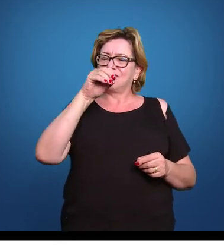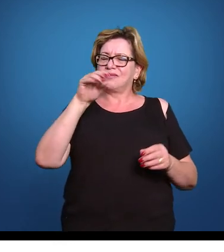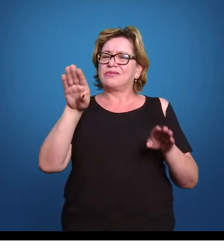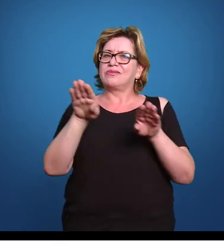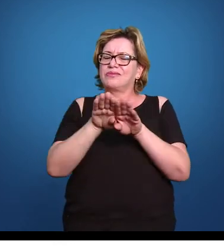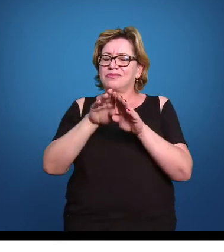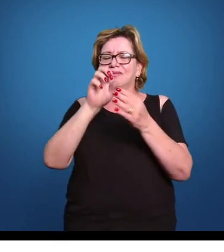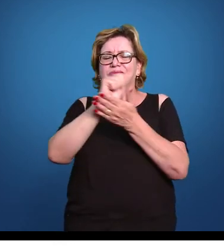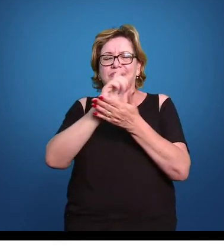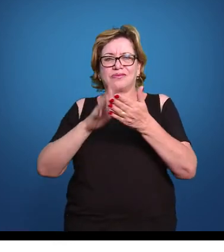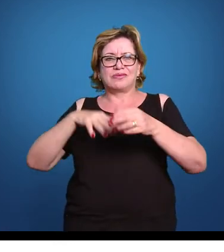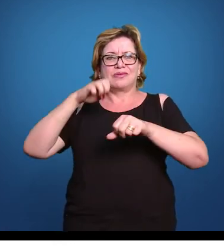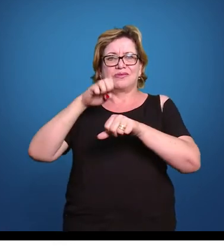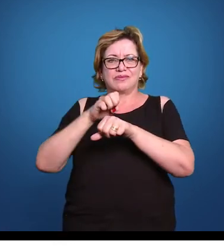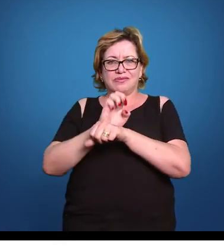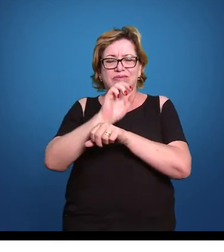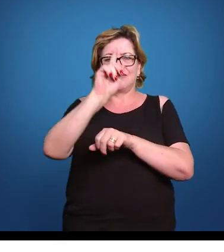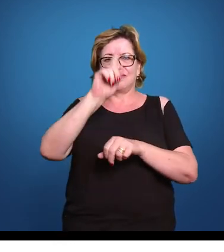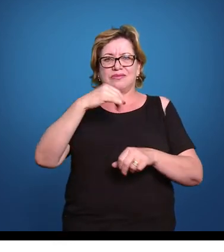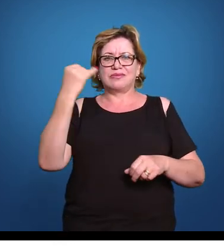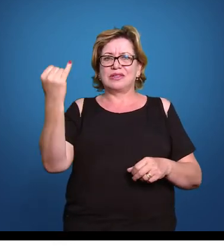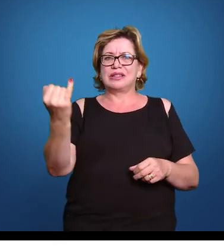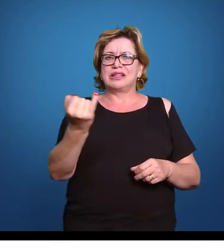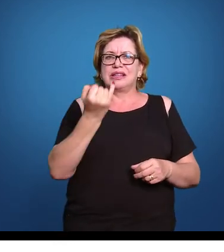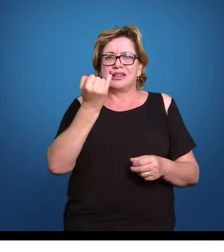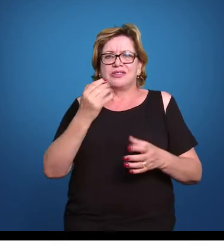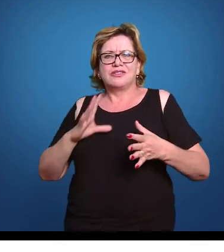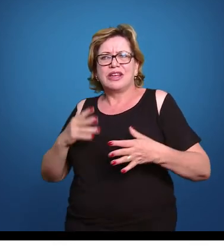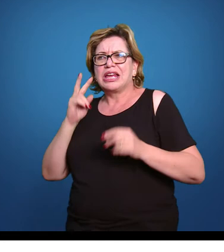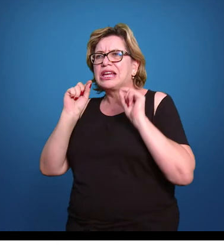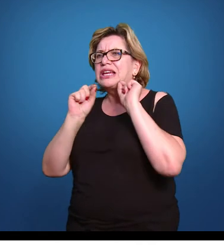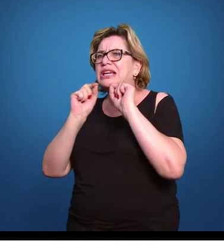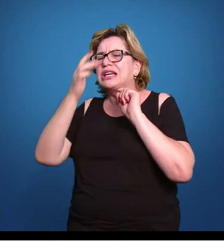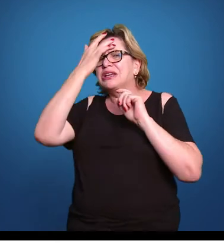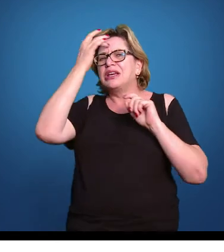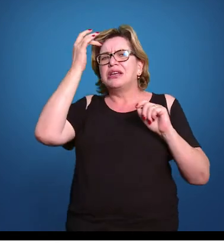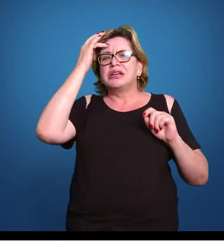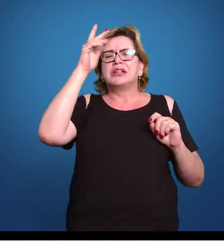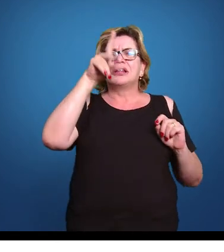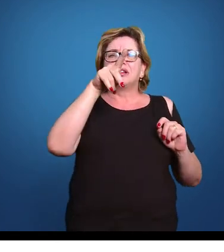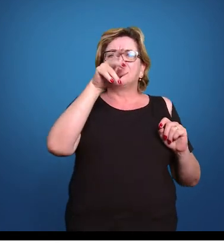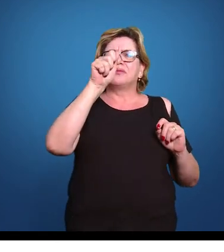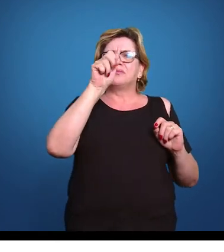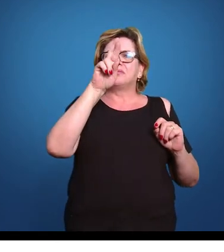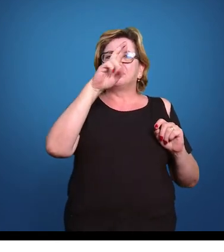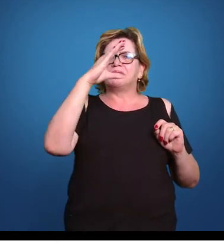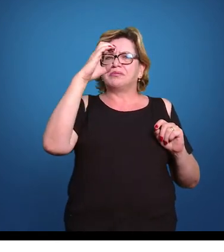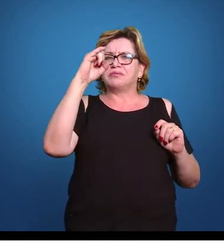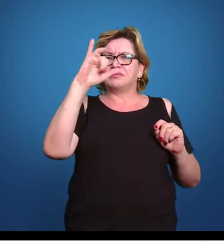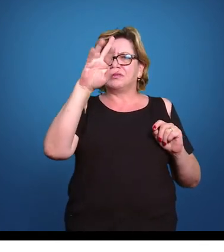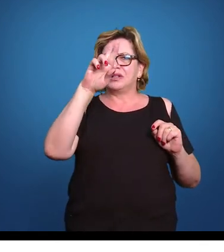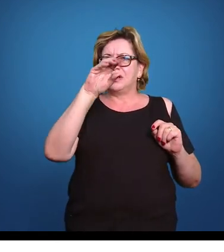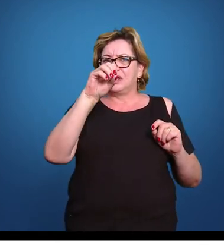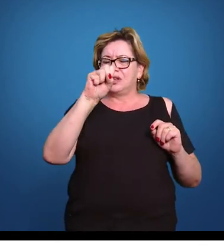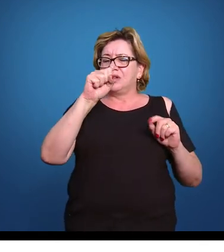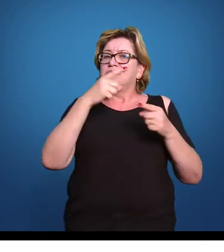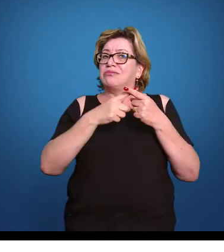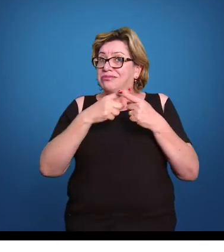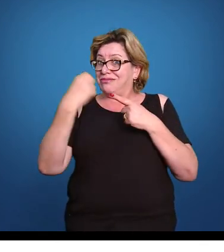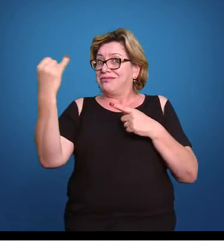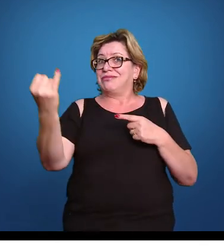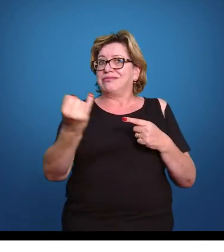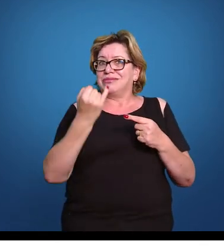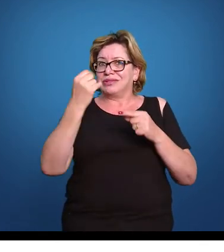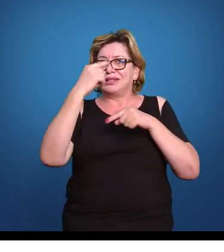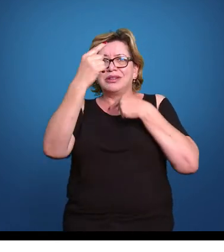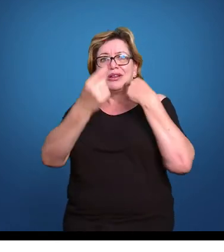importantes. Então, esses parceiros nos cenários são importantes. E a partir dele, nós começamos a